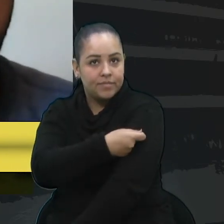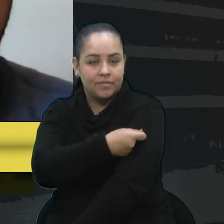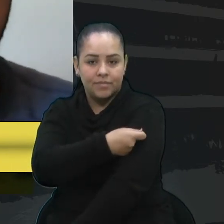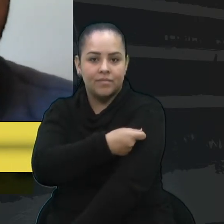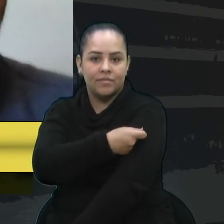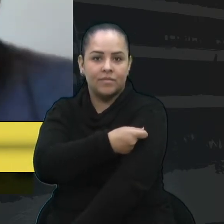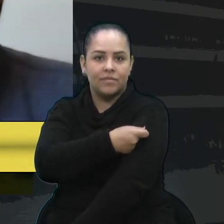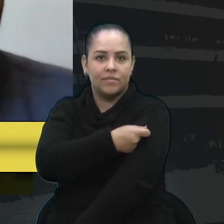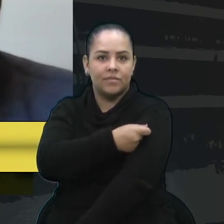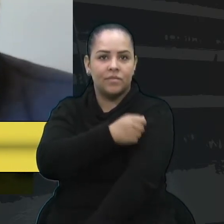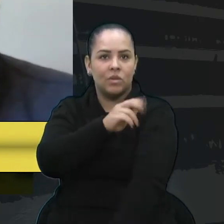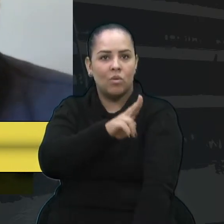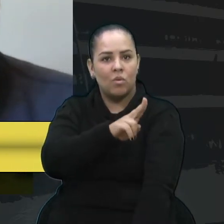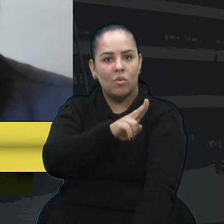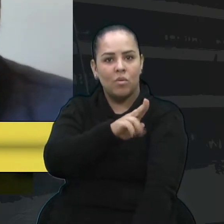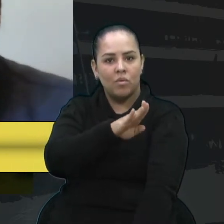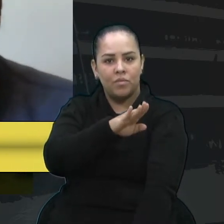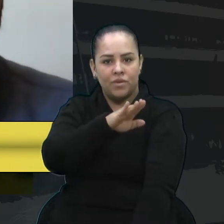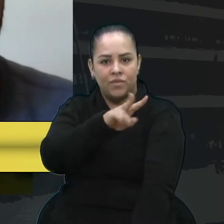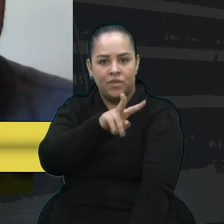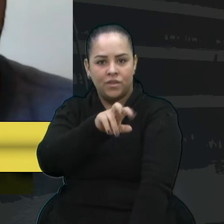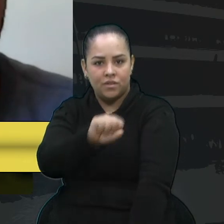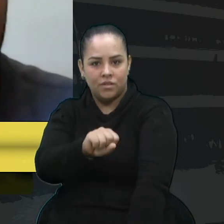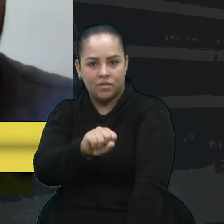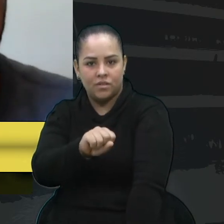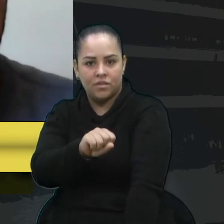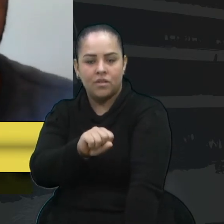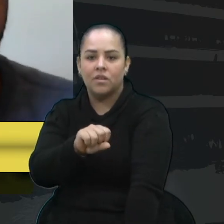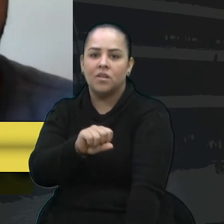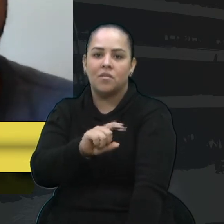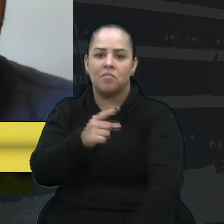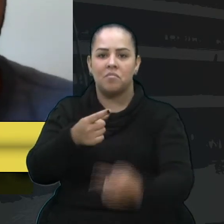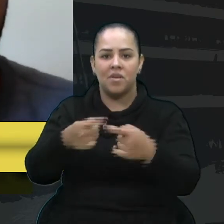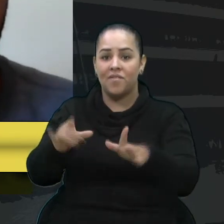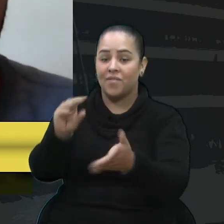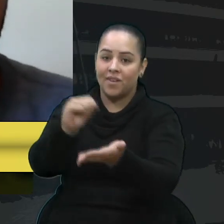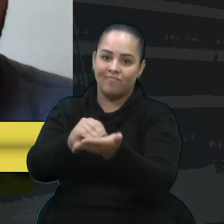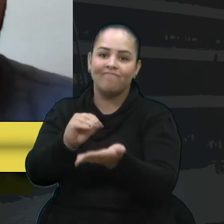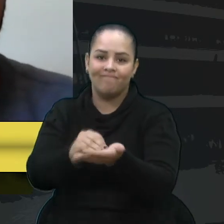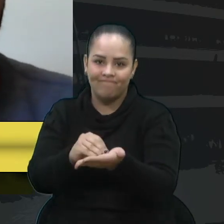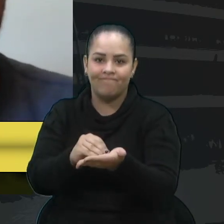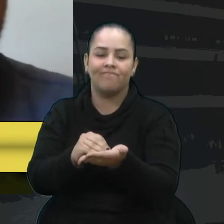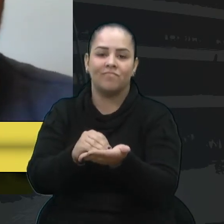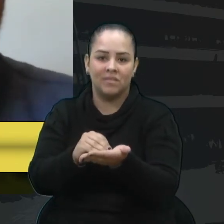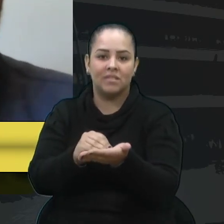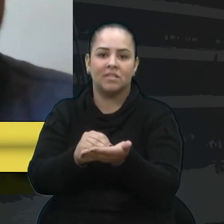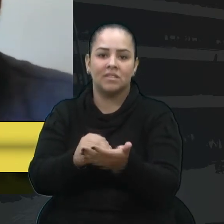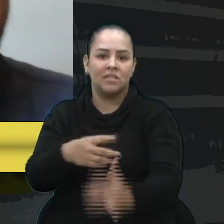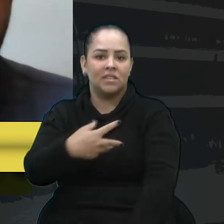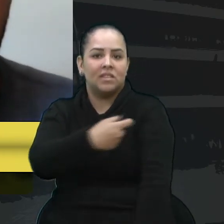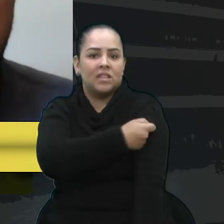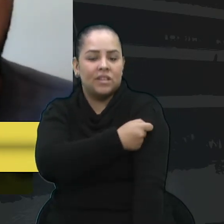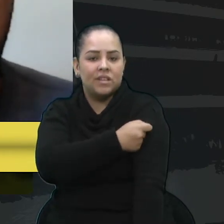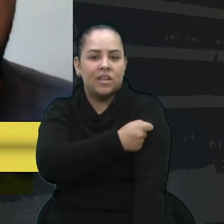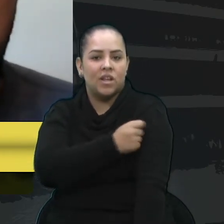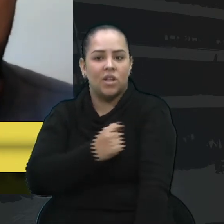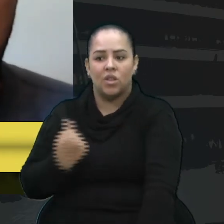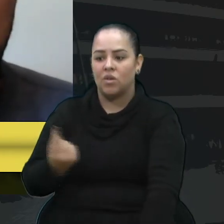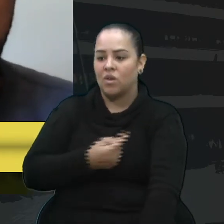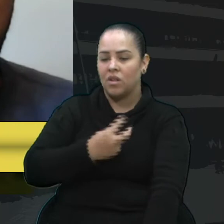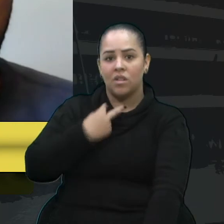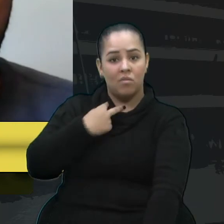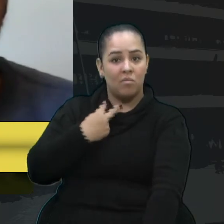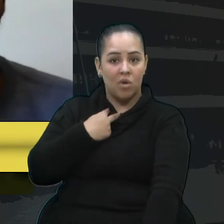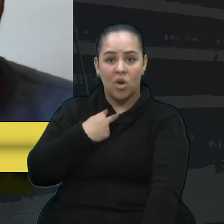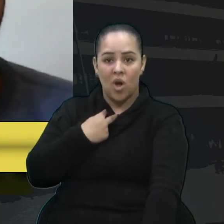UBVs, mas nos faltam as vacinas. Então, acho que é importante destacar isso, né? Ou seja, nós não deveríamos estar discutindo